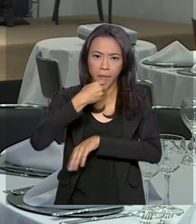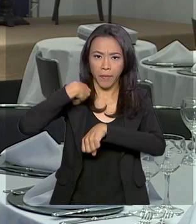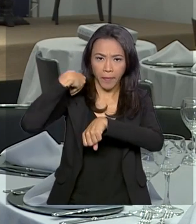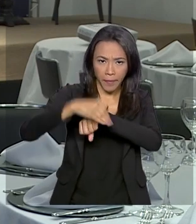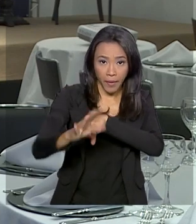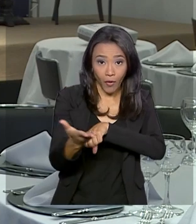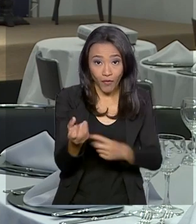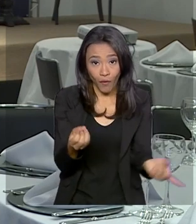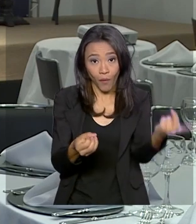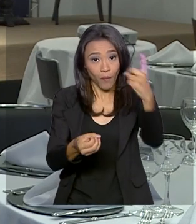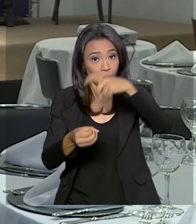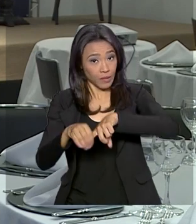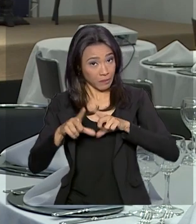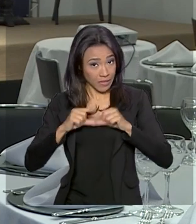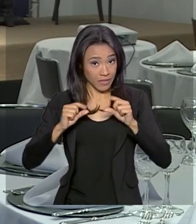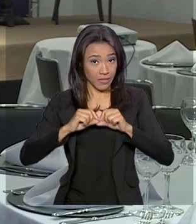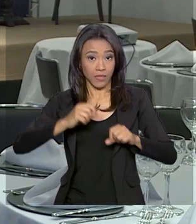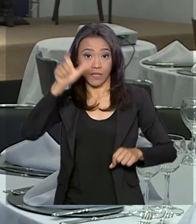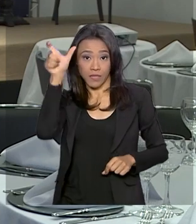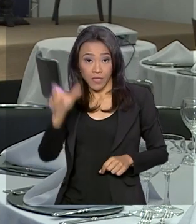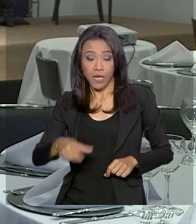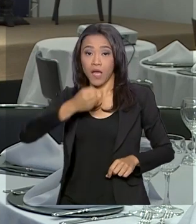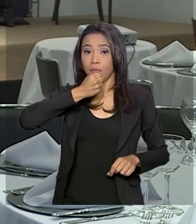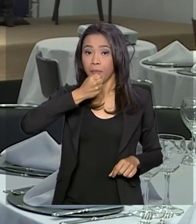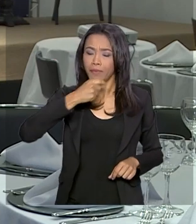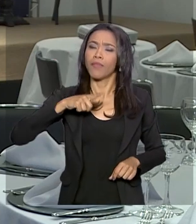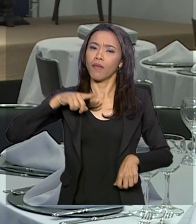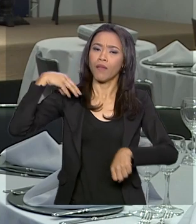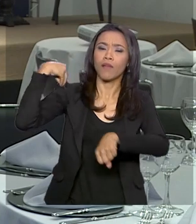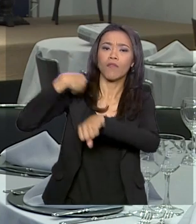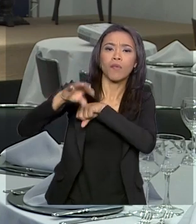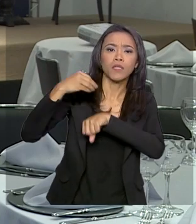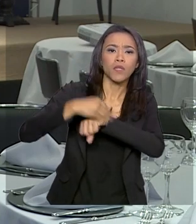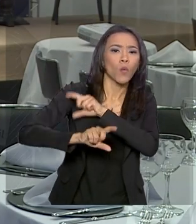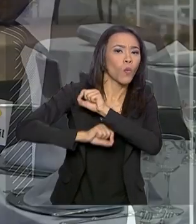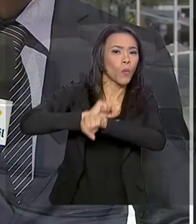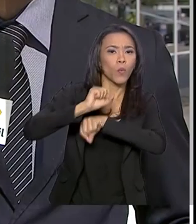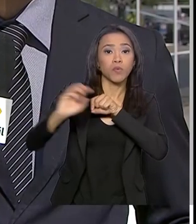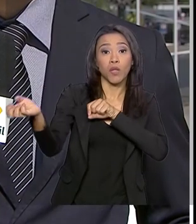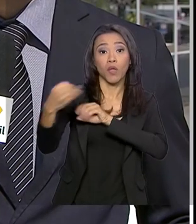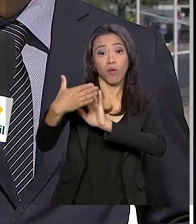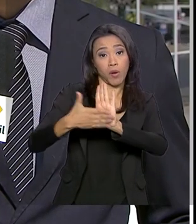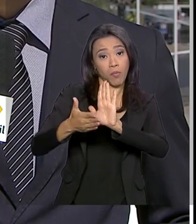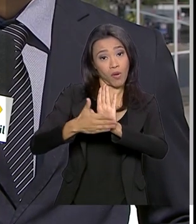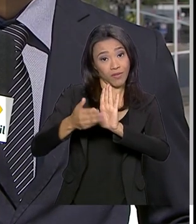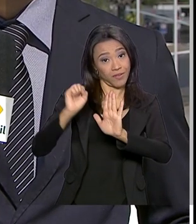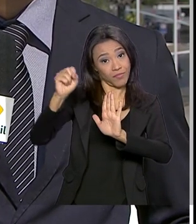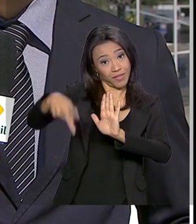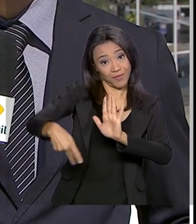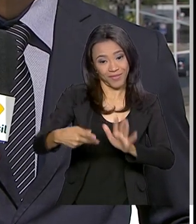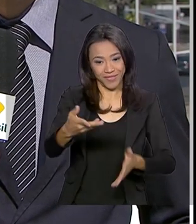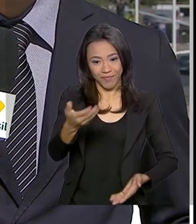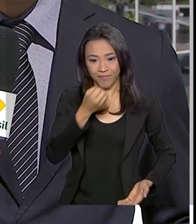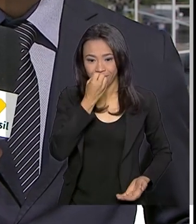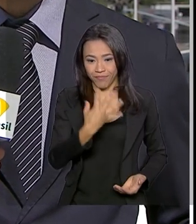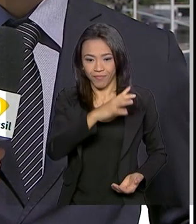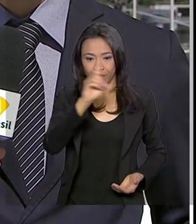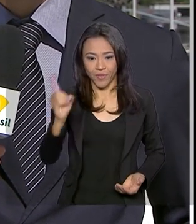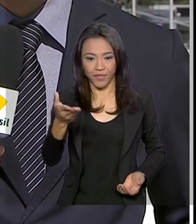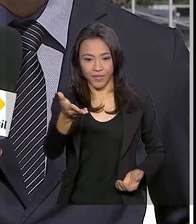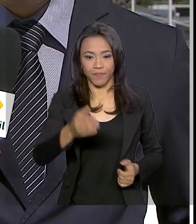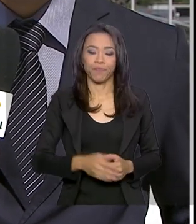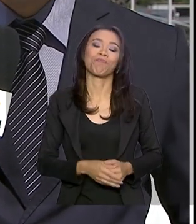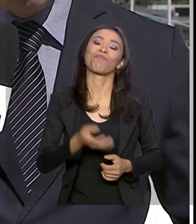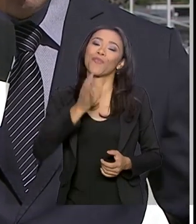mostrar a Brasília para conversar com o repórter Glauco de Queiroz. Ele tem informações sobre a nova Previdência. Bom dia, Glauco. Olá,